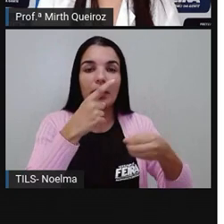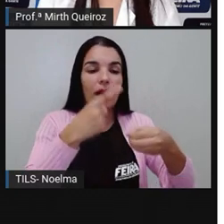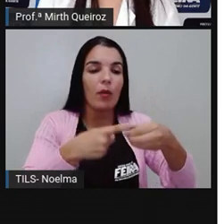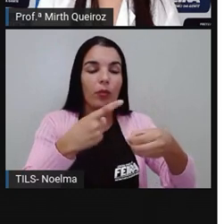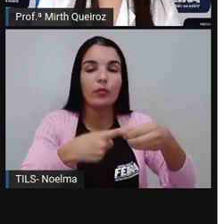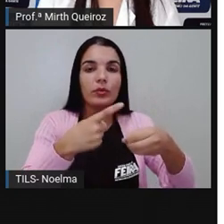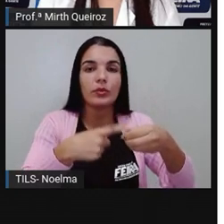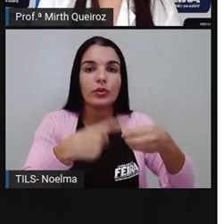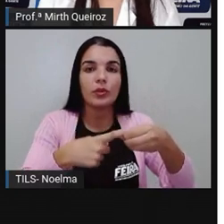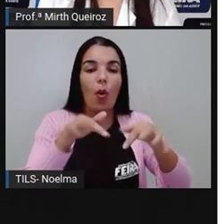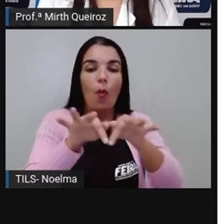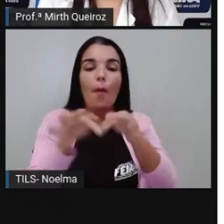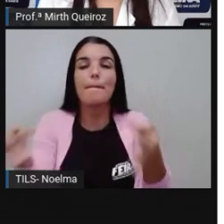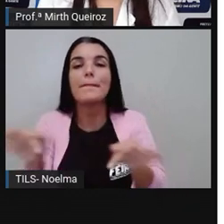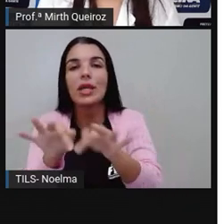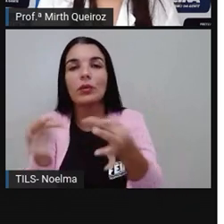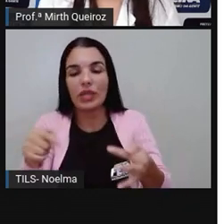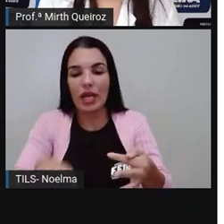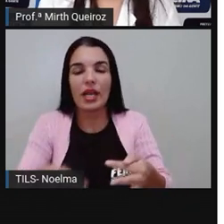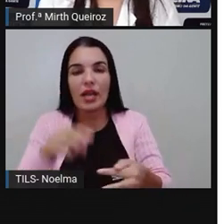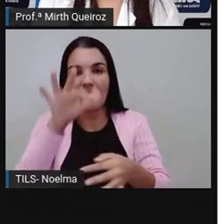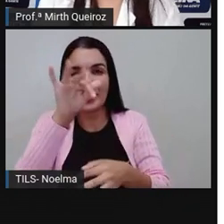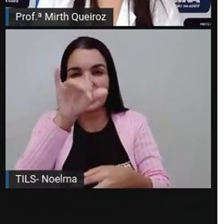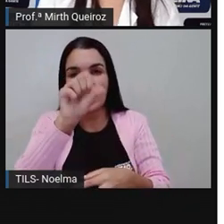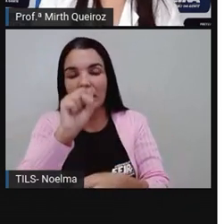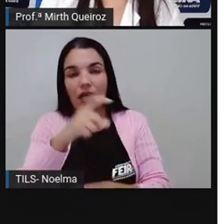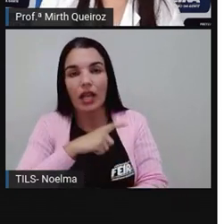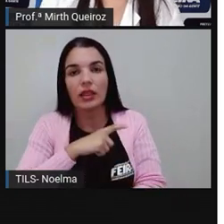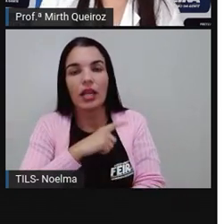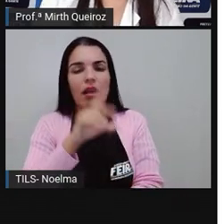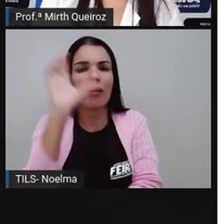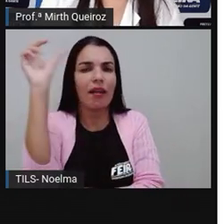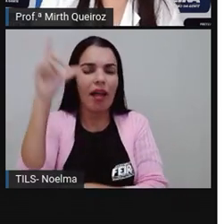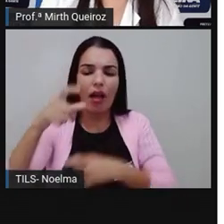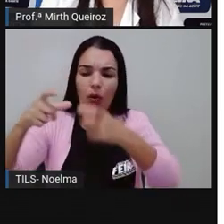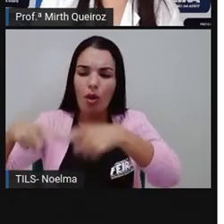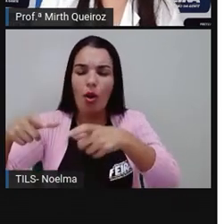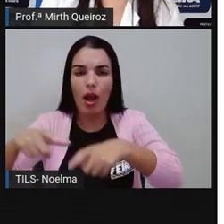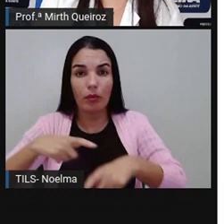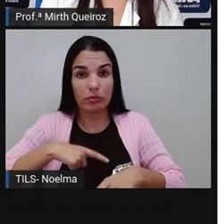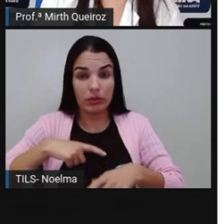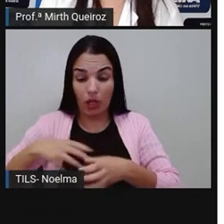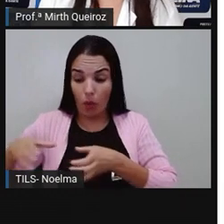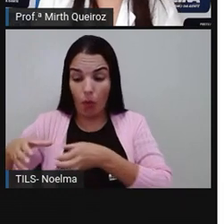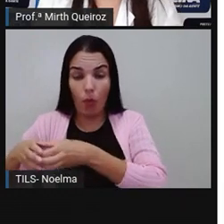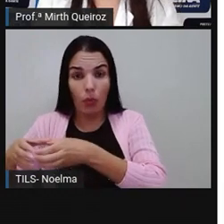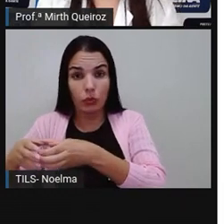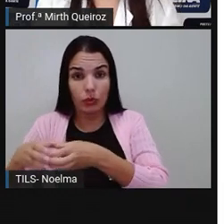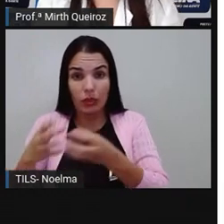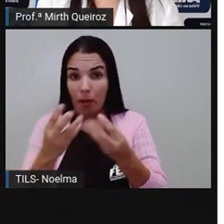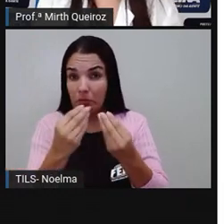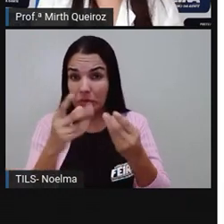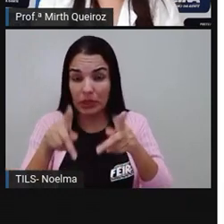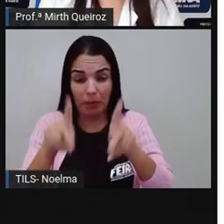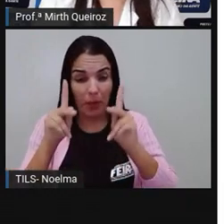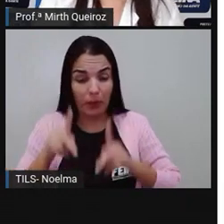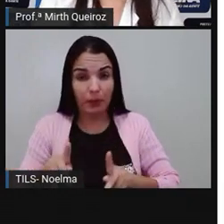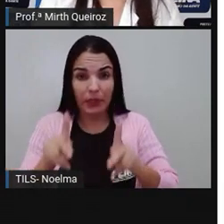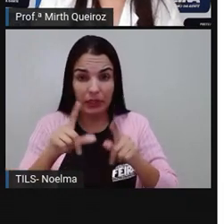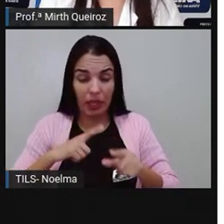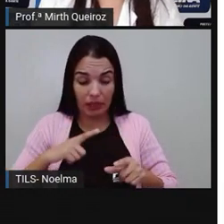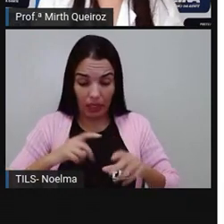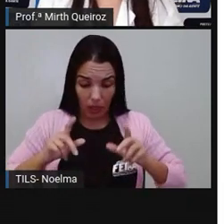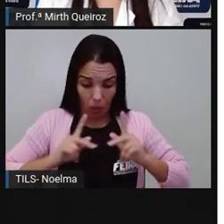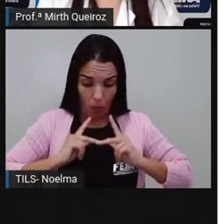distrito de Humildes, né? Que tem em Feira de Santana. Naquela localidade, nós temos um conjunto de várias populações. Nós temos os